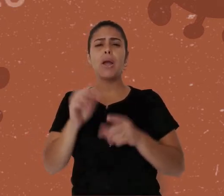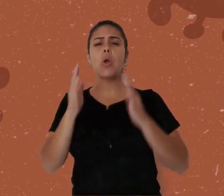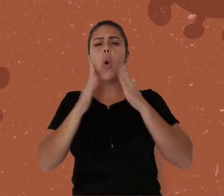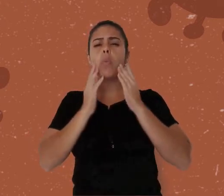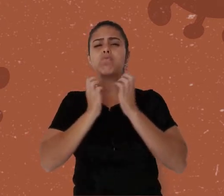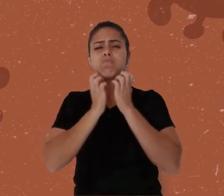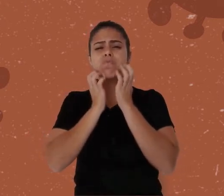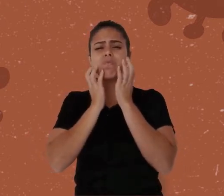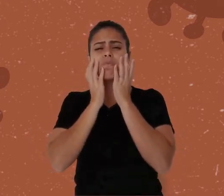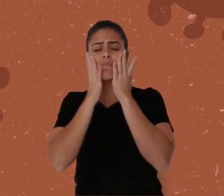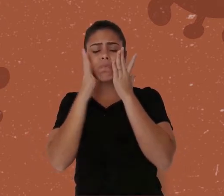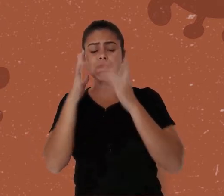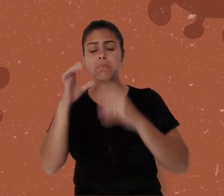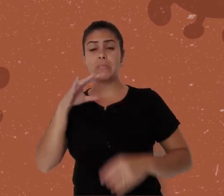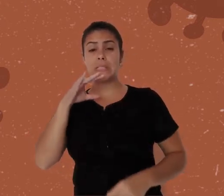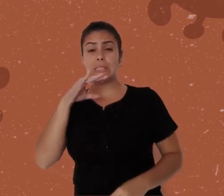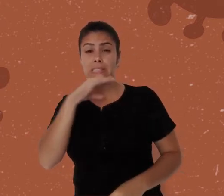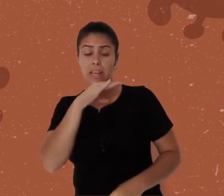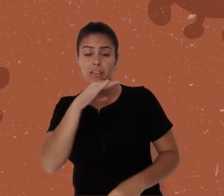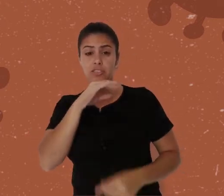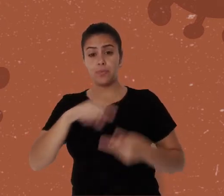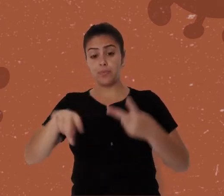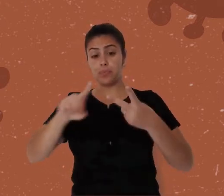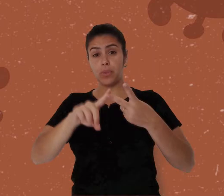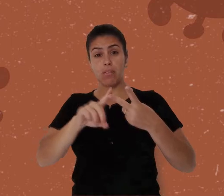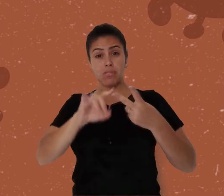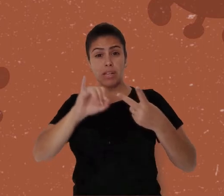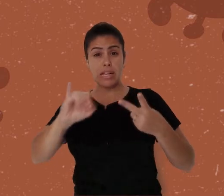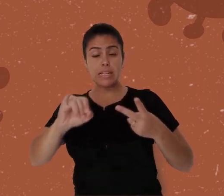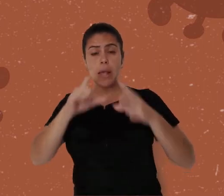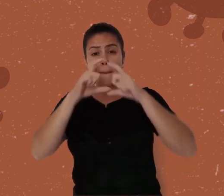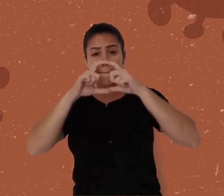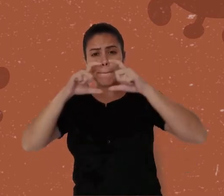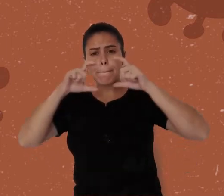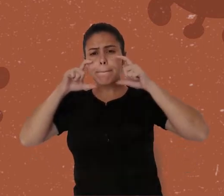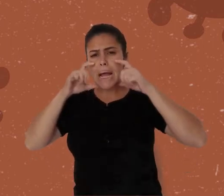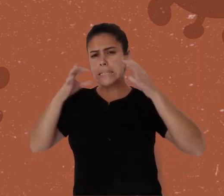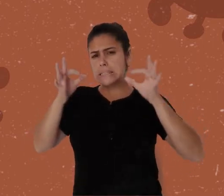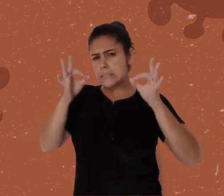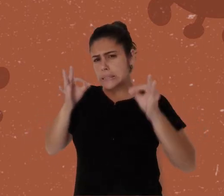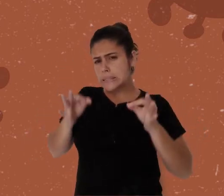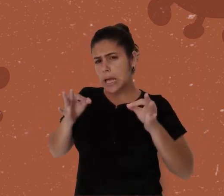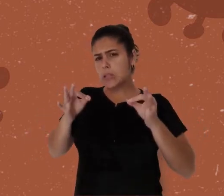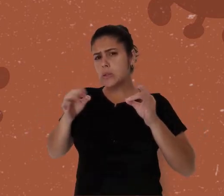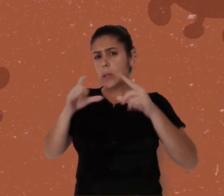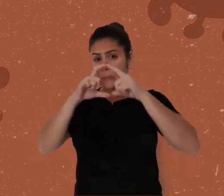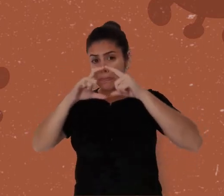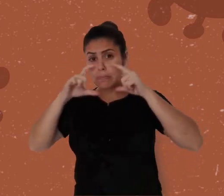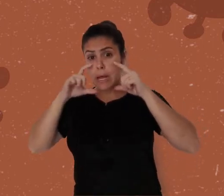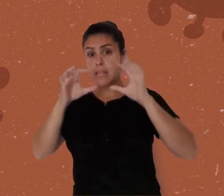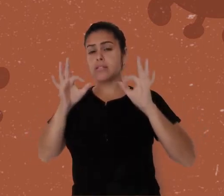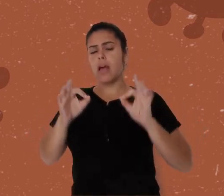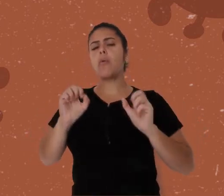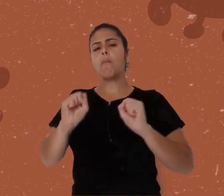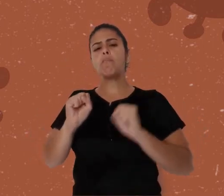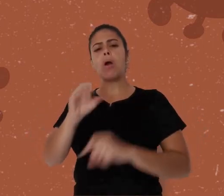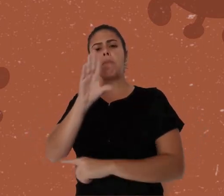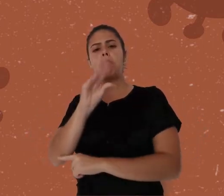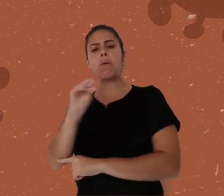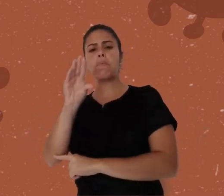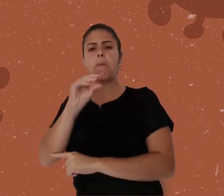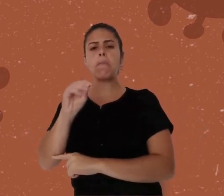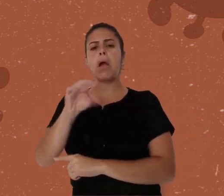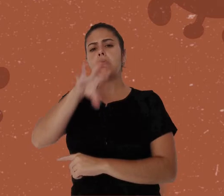rosto Se estiver bem adaptada ao seu rosto, a máscara não escorrega ou aperta enquanto você fala ou